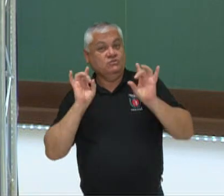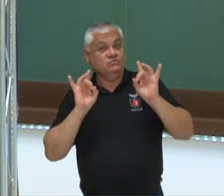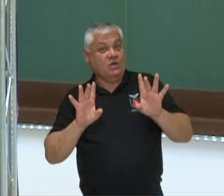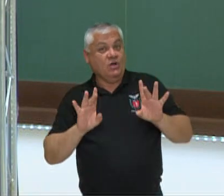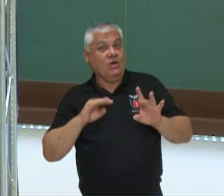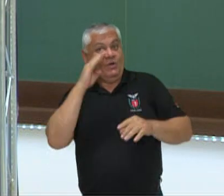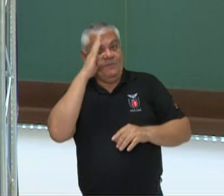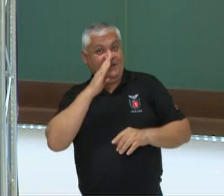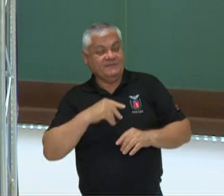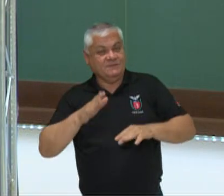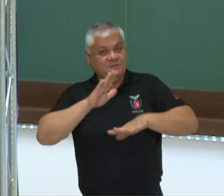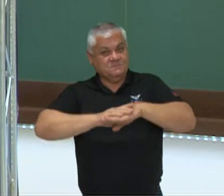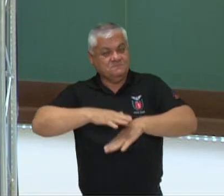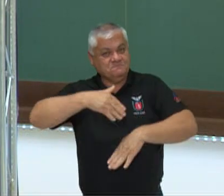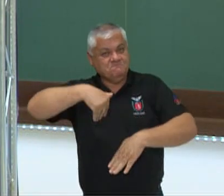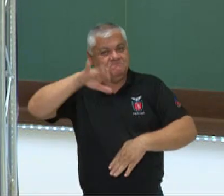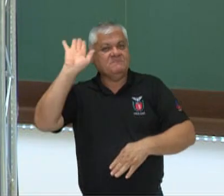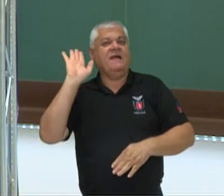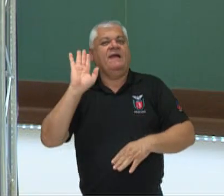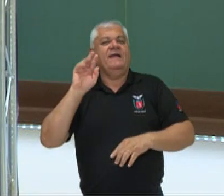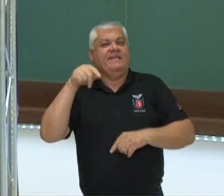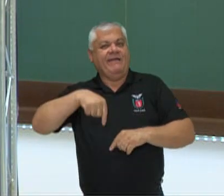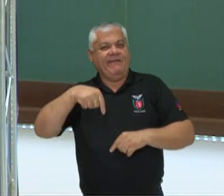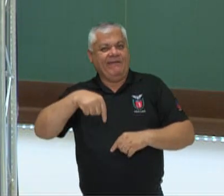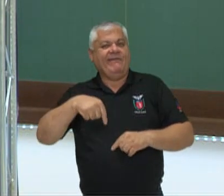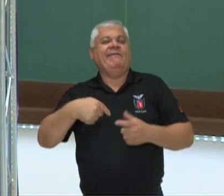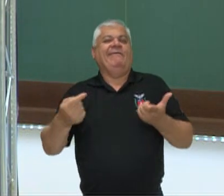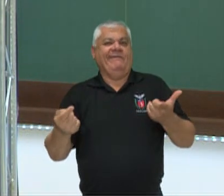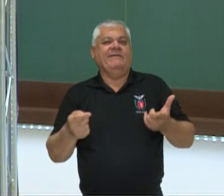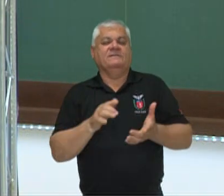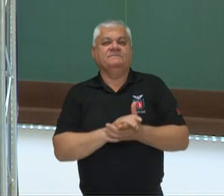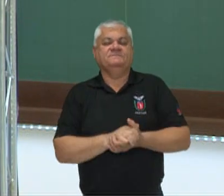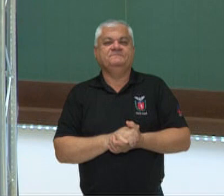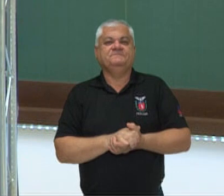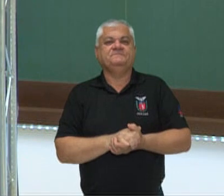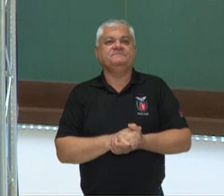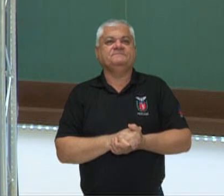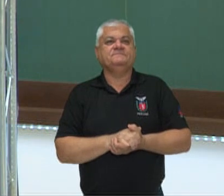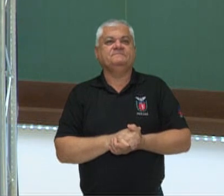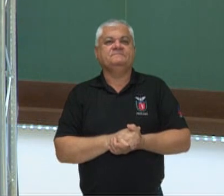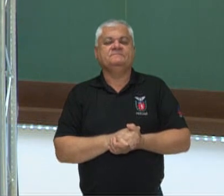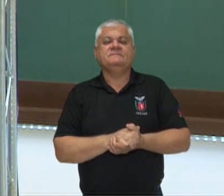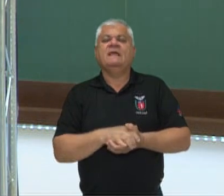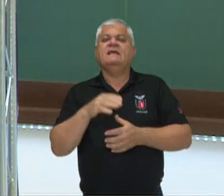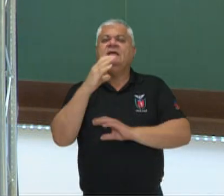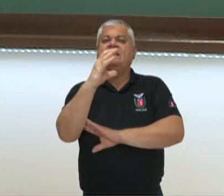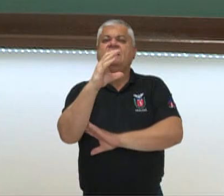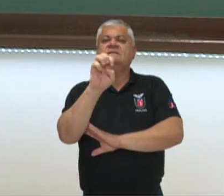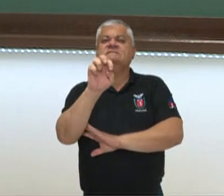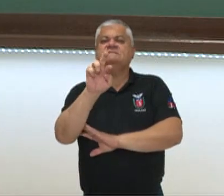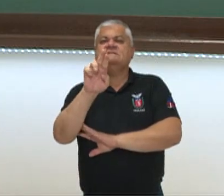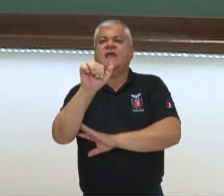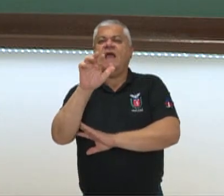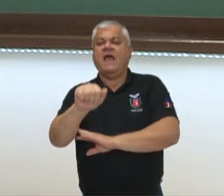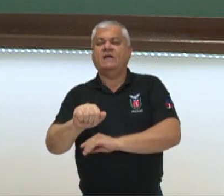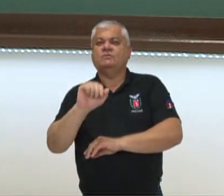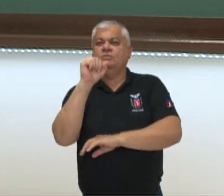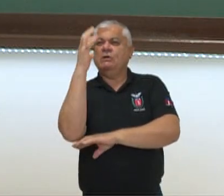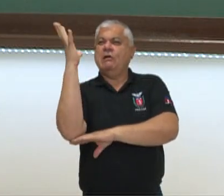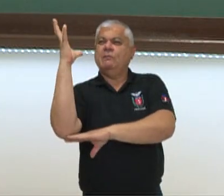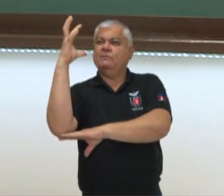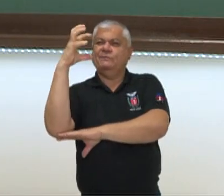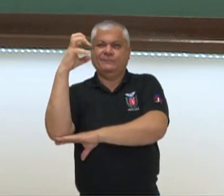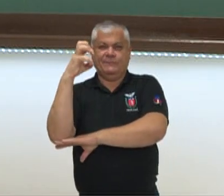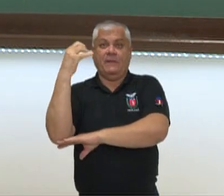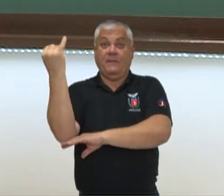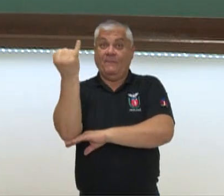a porção do bioma amazônico localizado em território brasileiro. Nós também vamos perceber que um outro bioma de